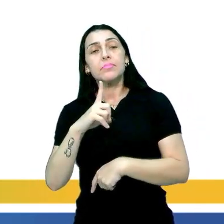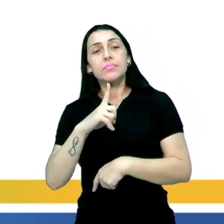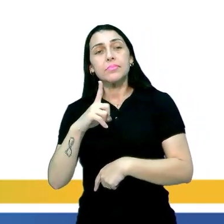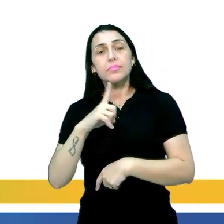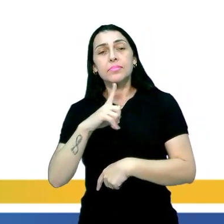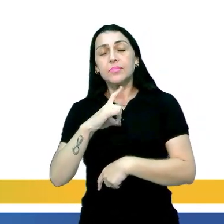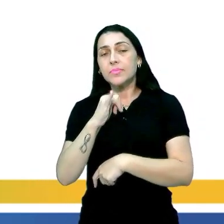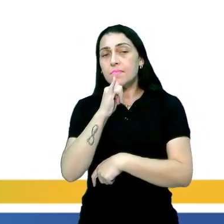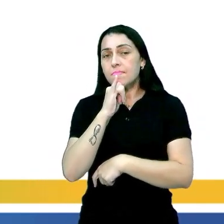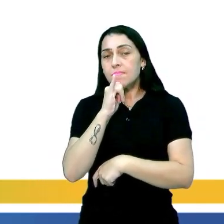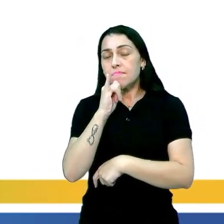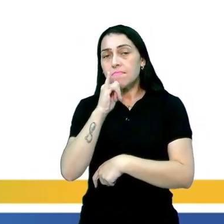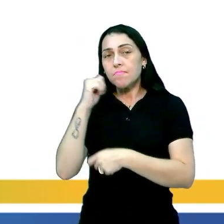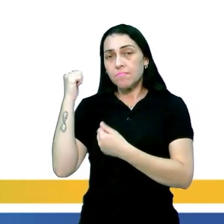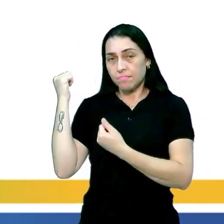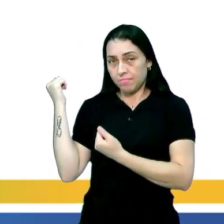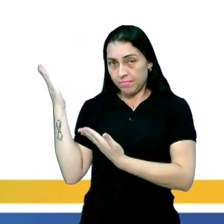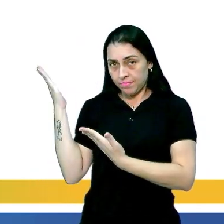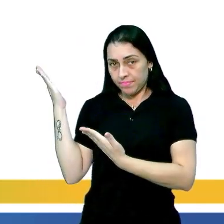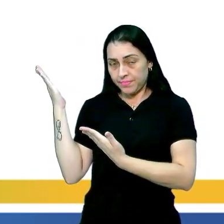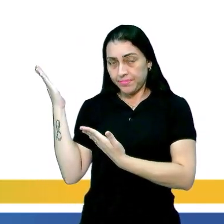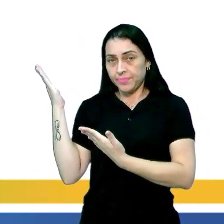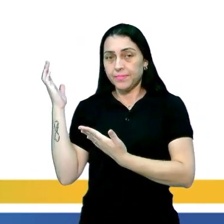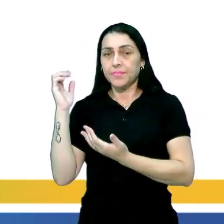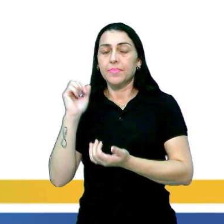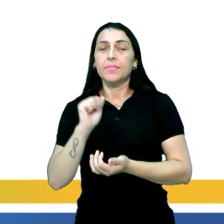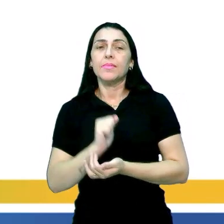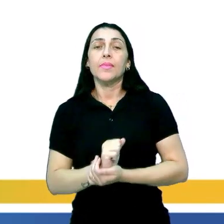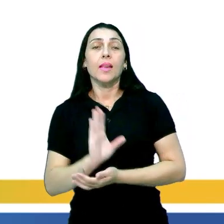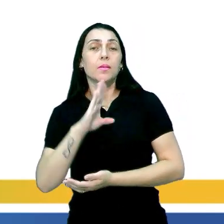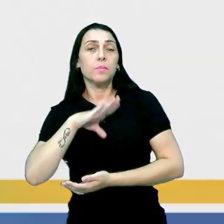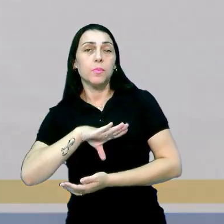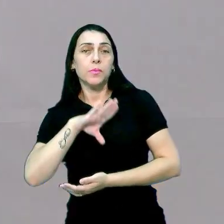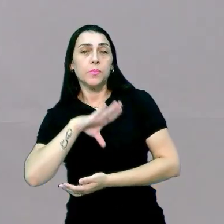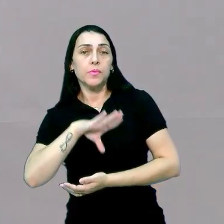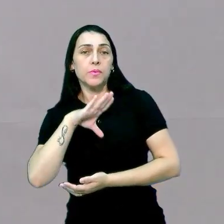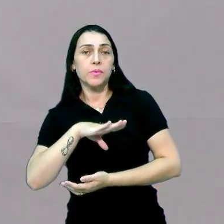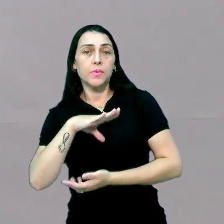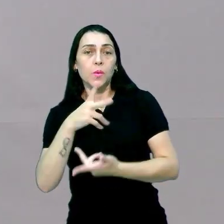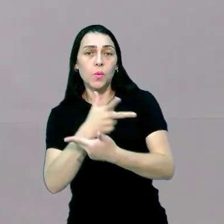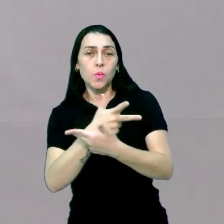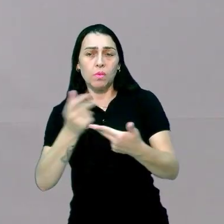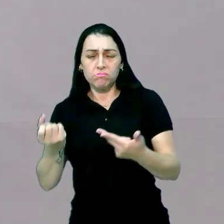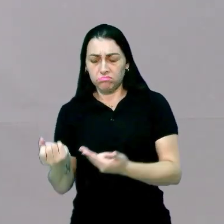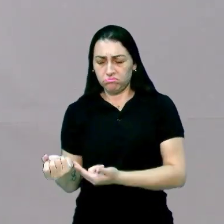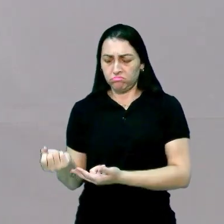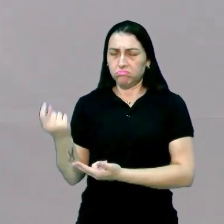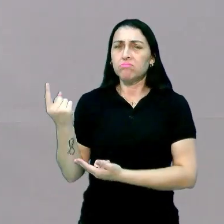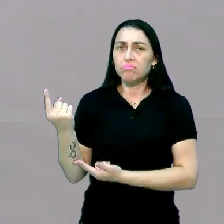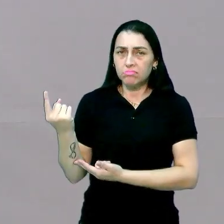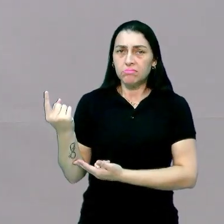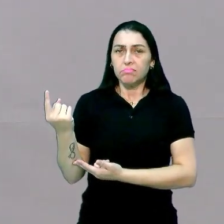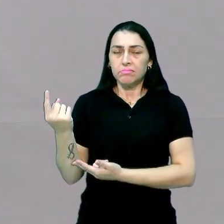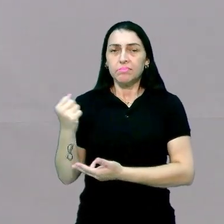aí como exemplo, que é Stranger Things, em português, coisas estranhas, ok? Então, todo